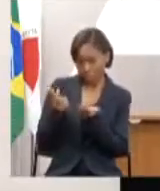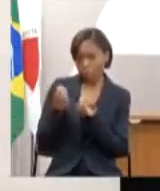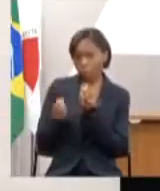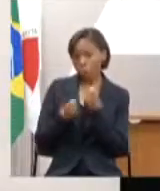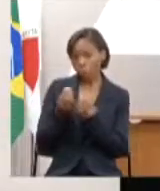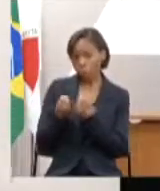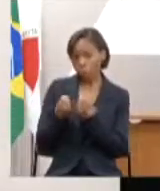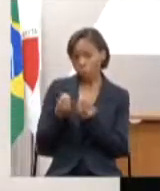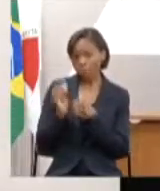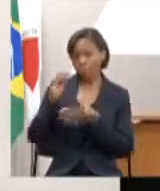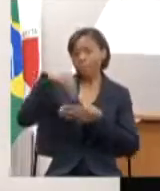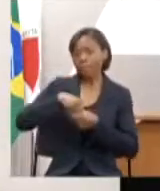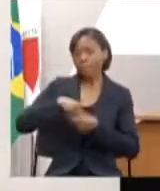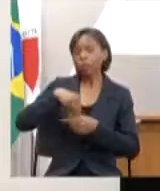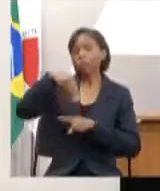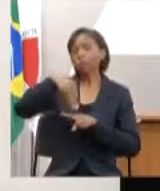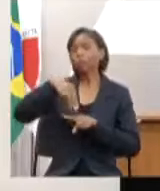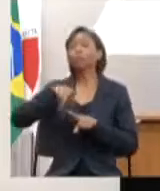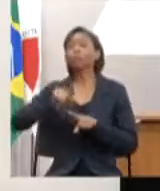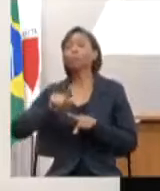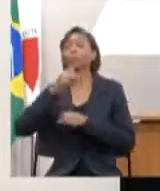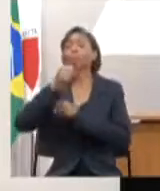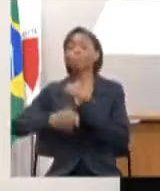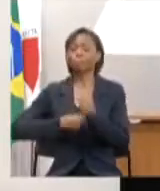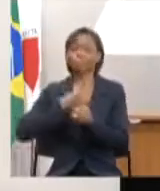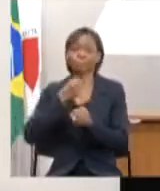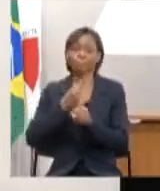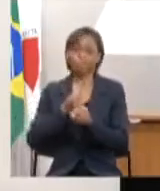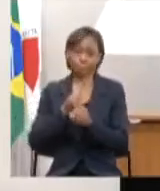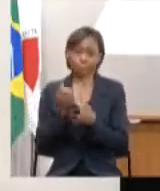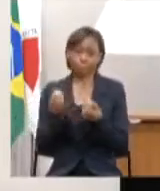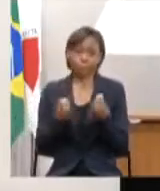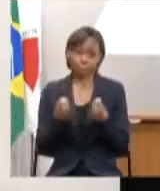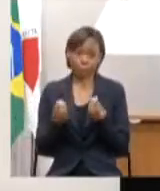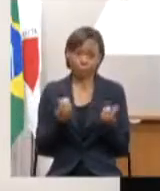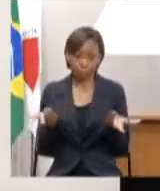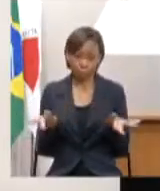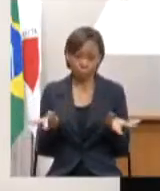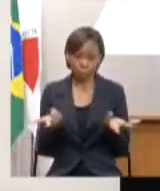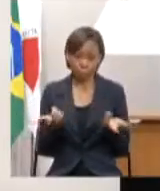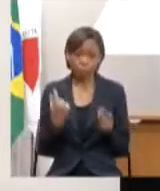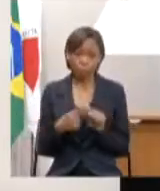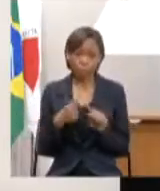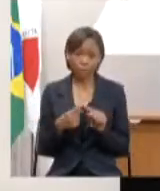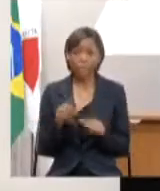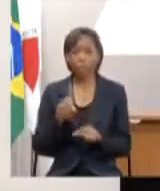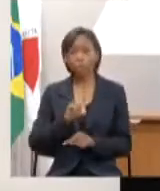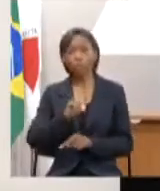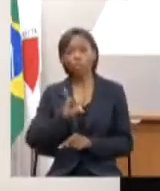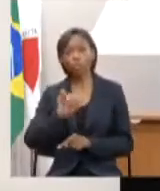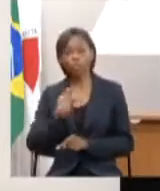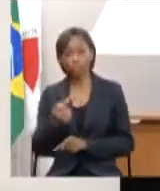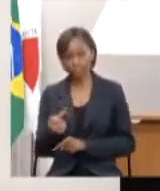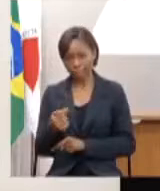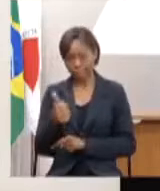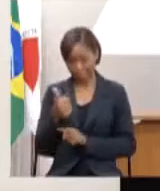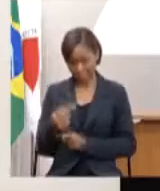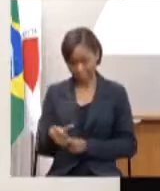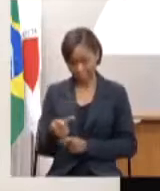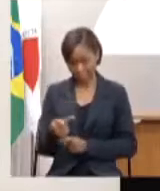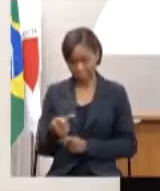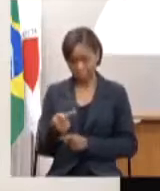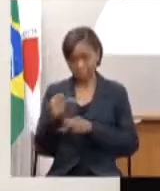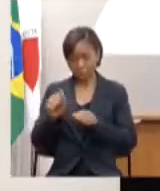ano que vem? Porque dependendo do resultado da audiência do dia 17, nós teremos que fazer na